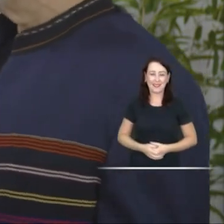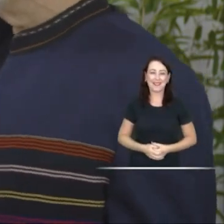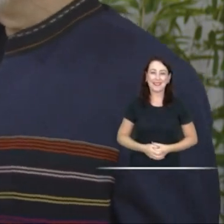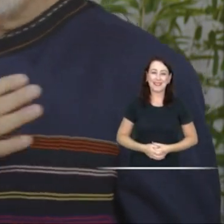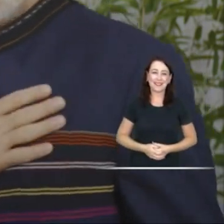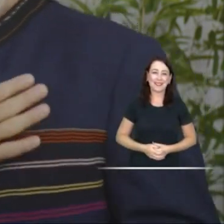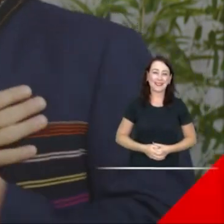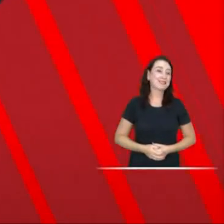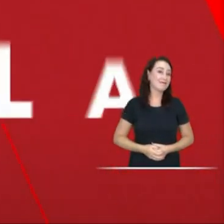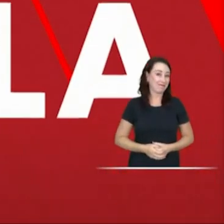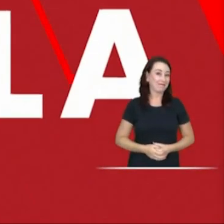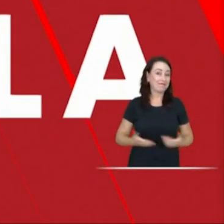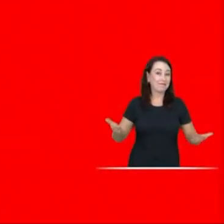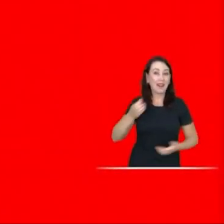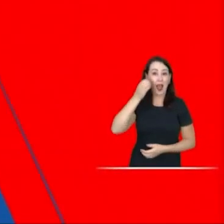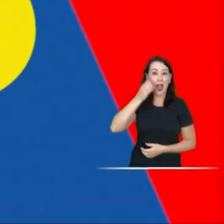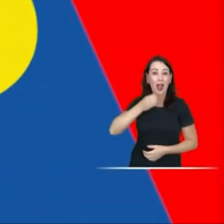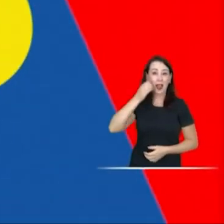o Brasil ganha.